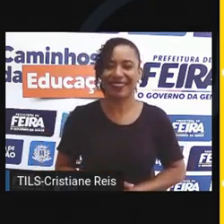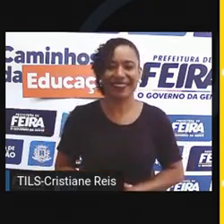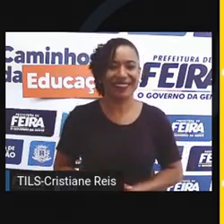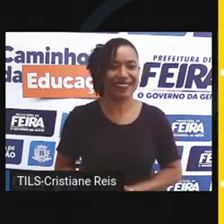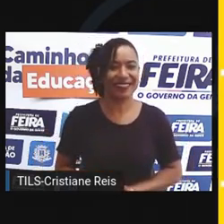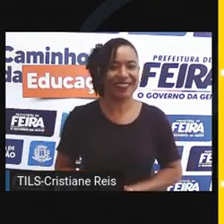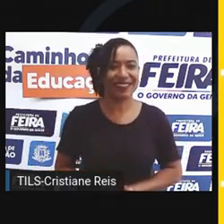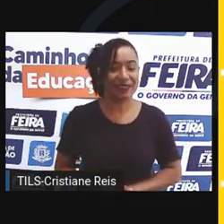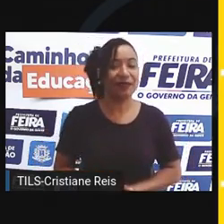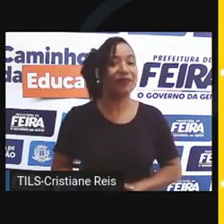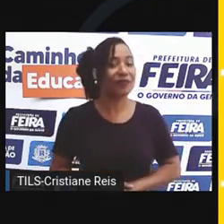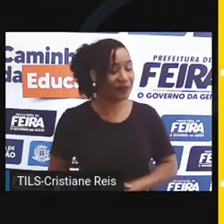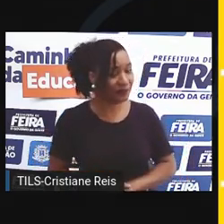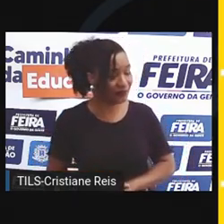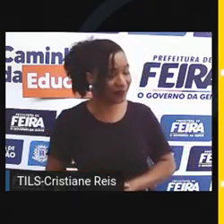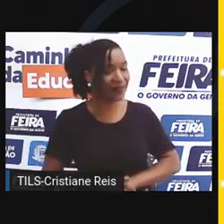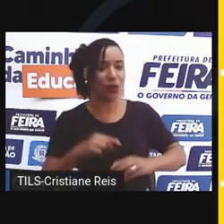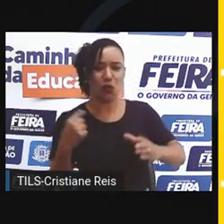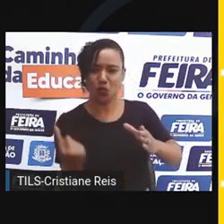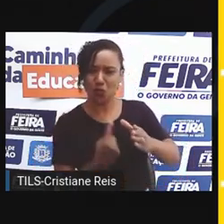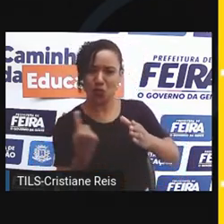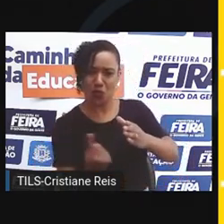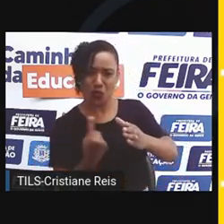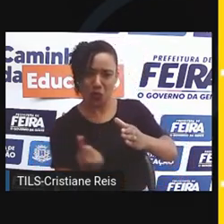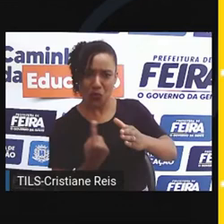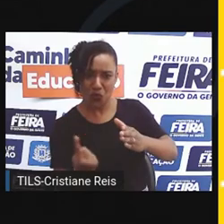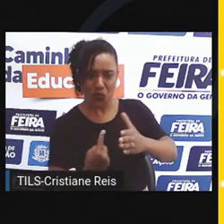Lavar as roupas.